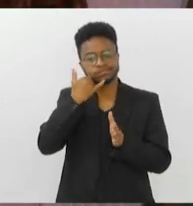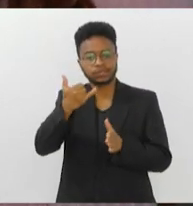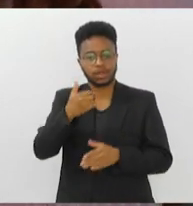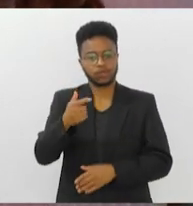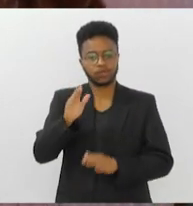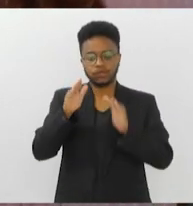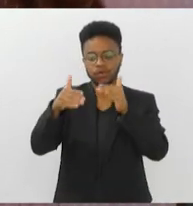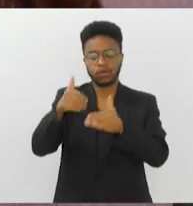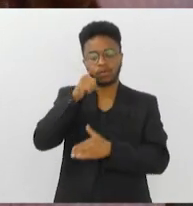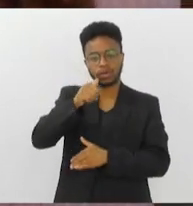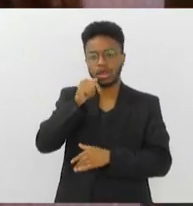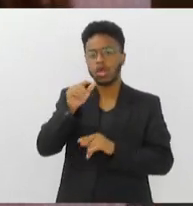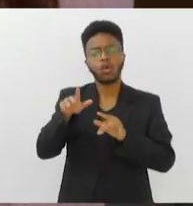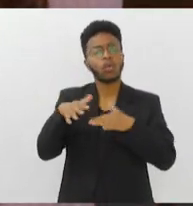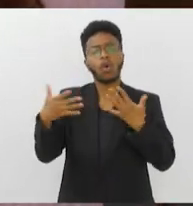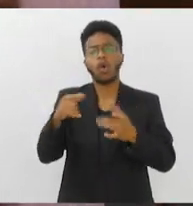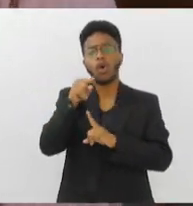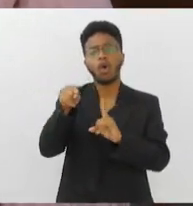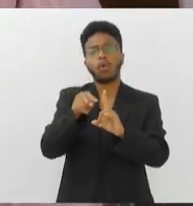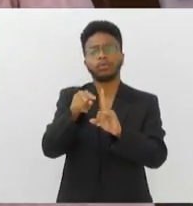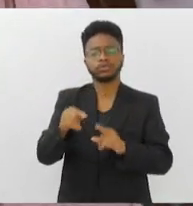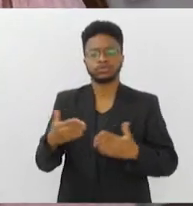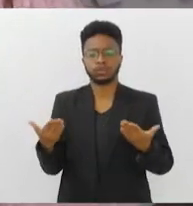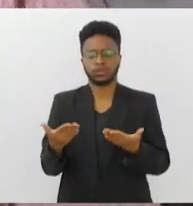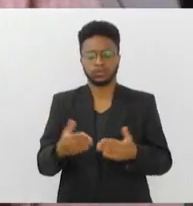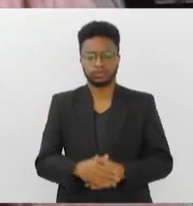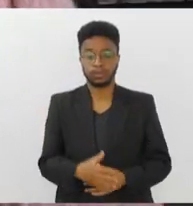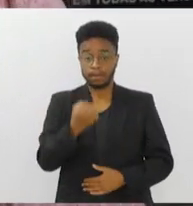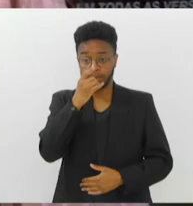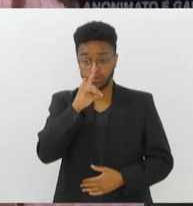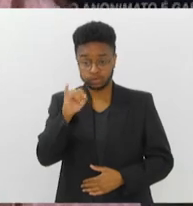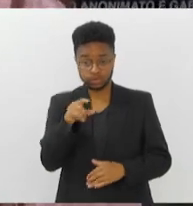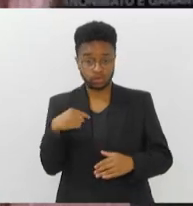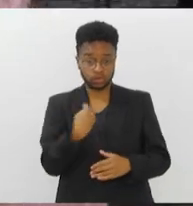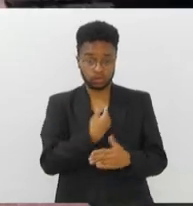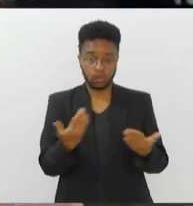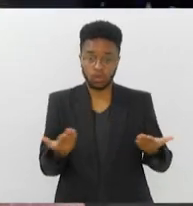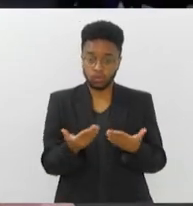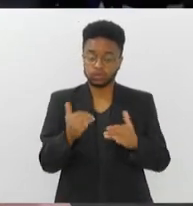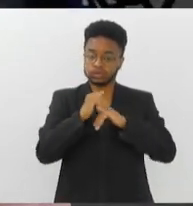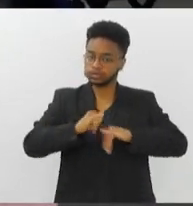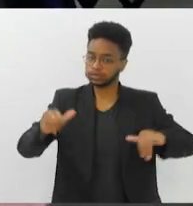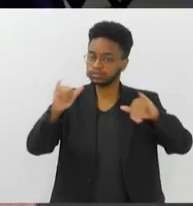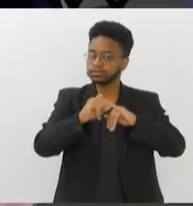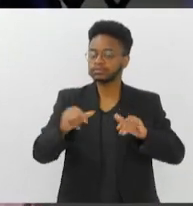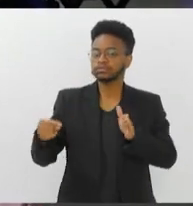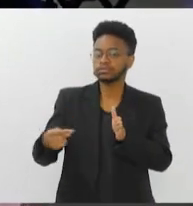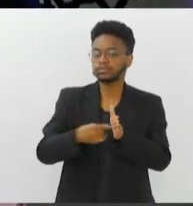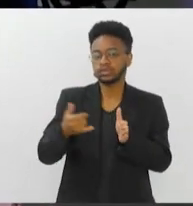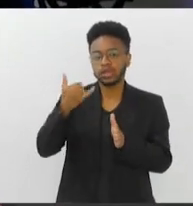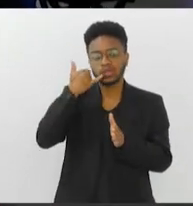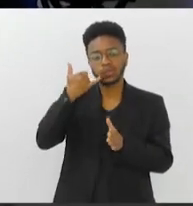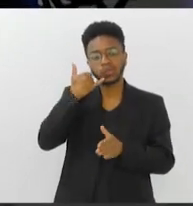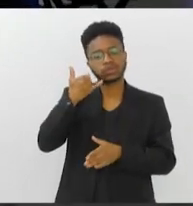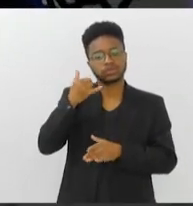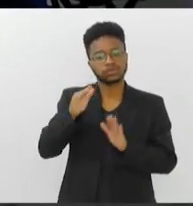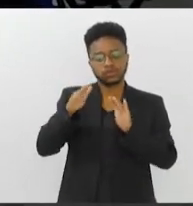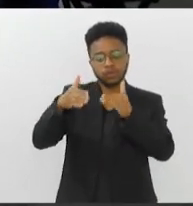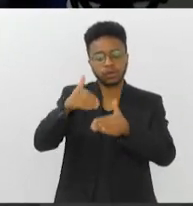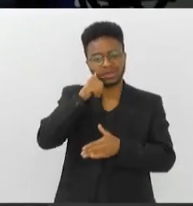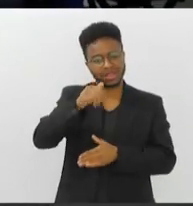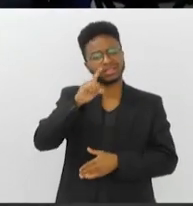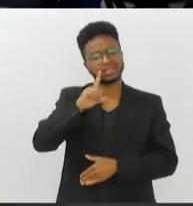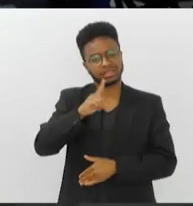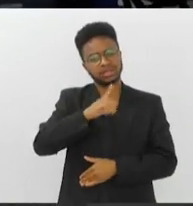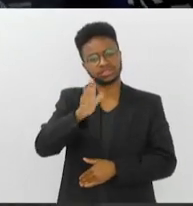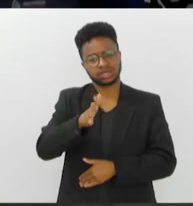essa campanha? Bom dia. A nossa ação de hoje tem o intuito de divulgar o Disque Denúncia Mulher, porque o Disque Denúncia já existe há